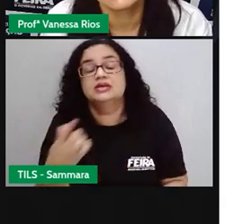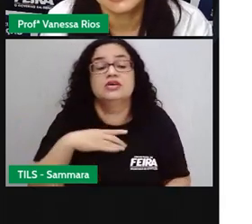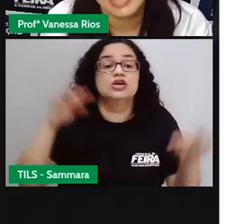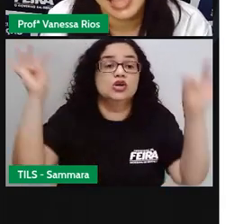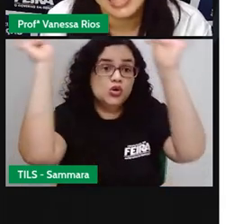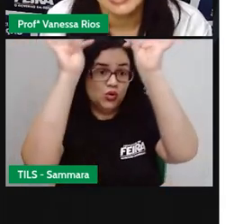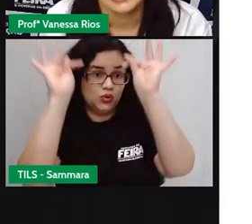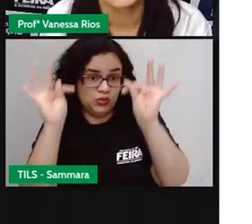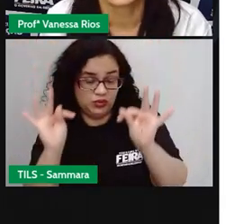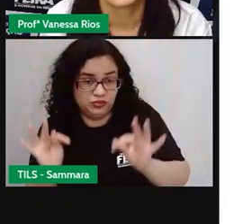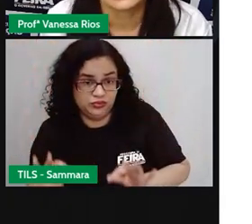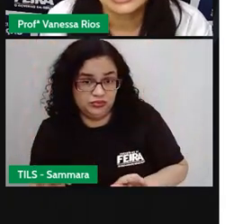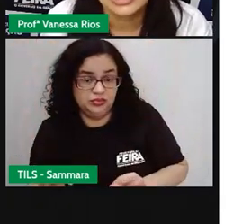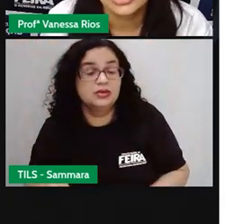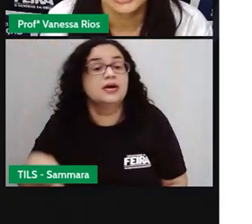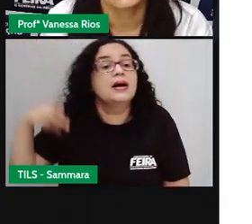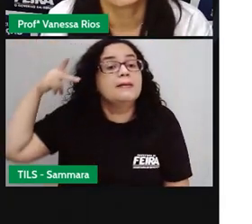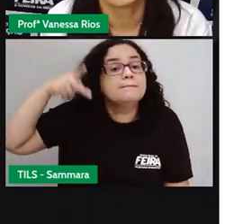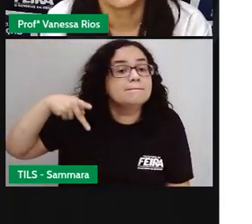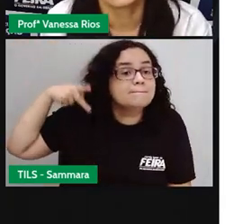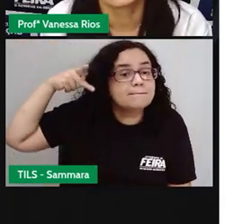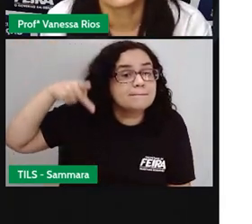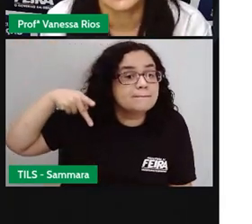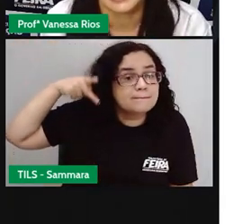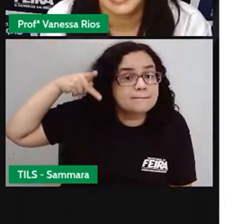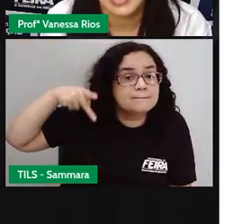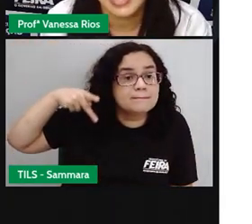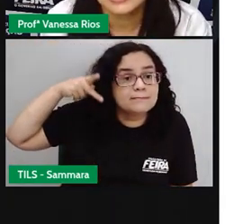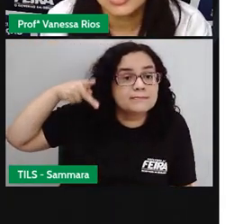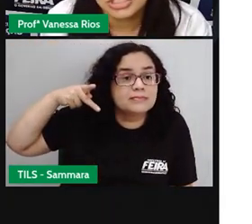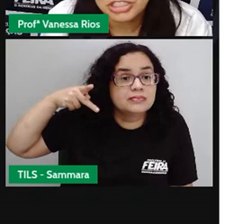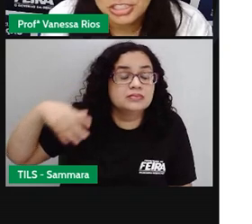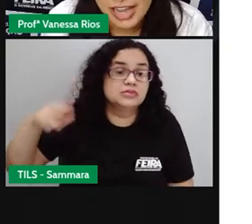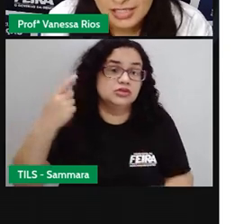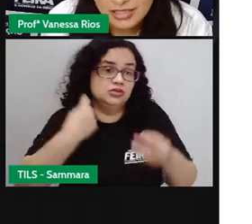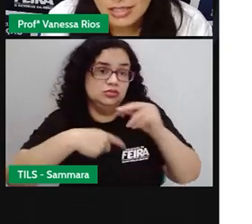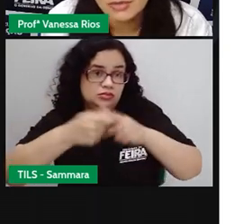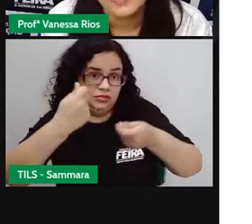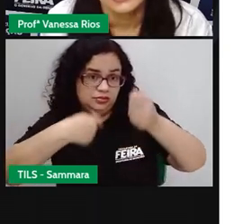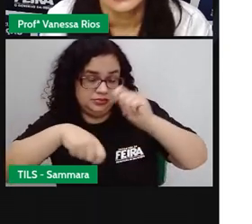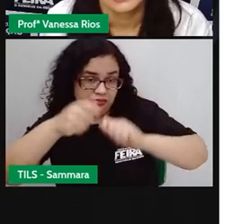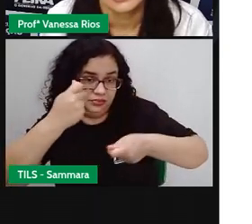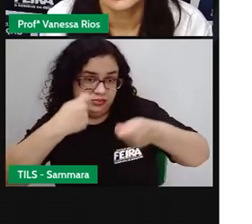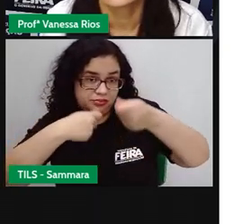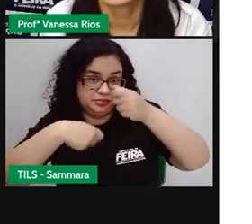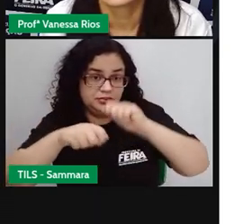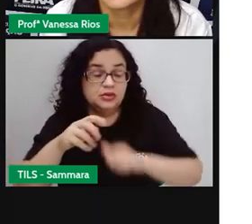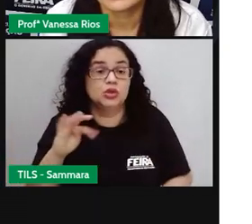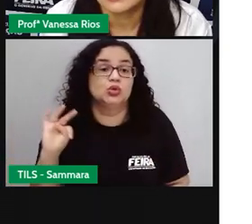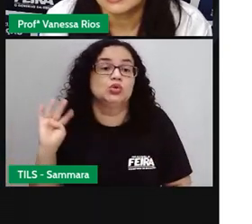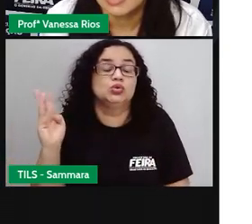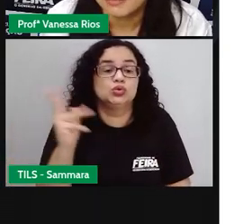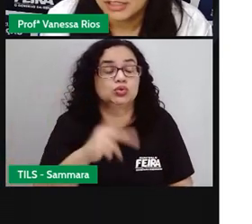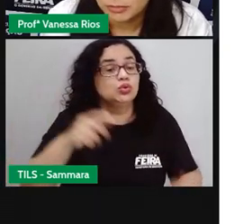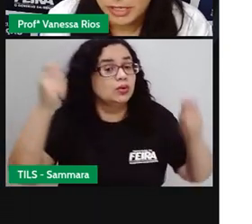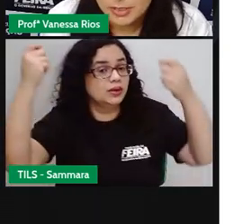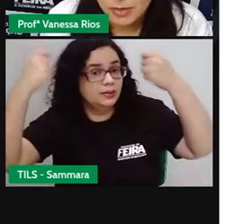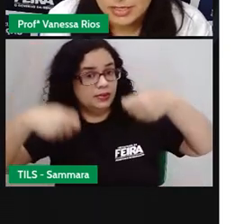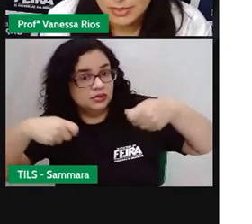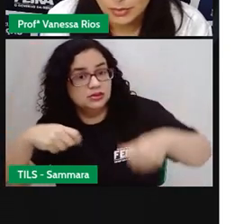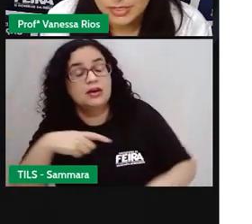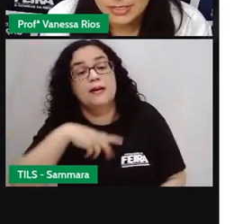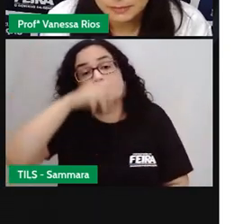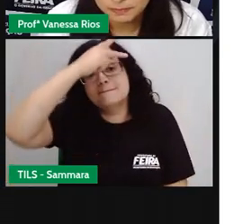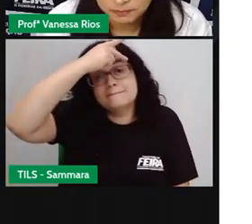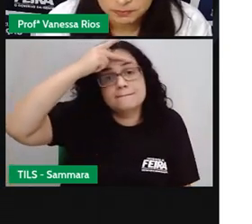vão organizar a política, que vão organizar a administração de tudo que precisa ser feito